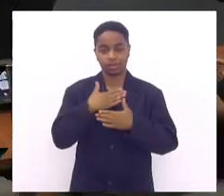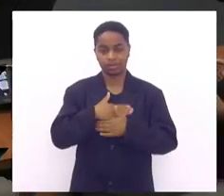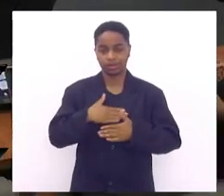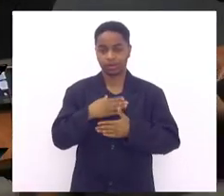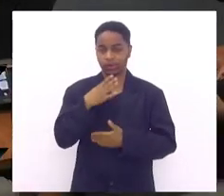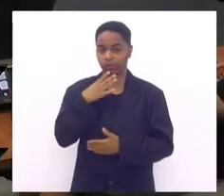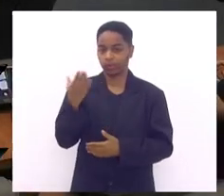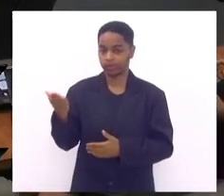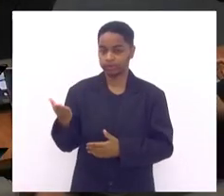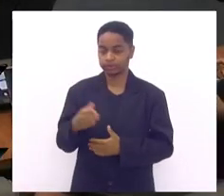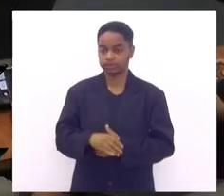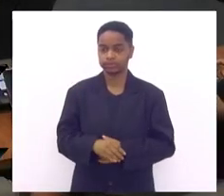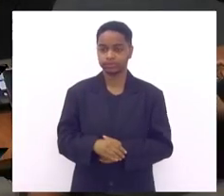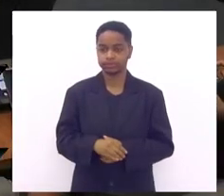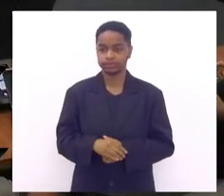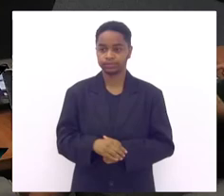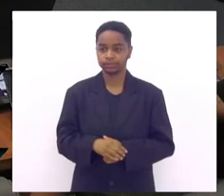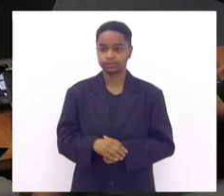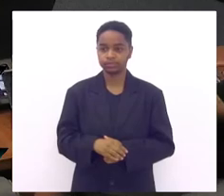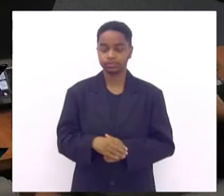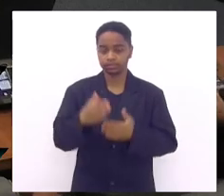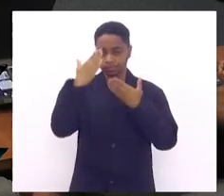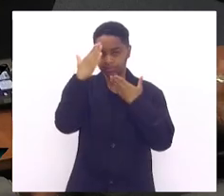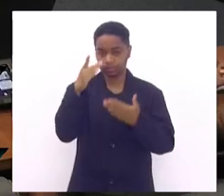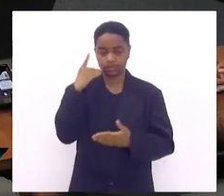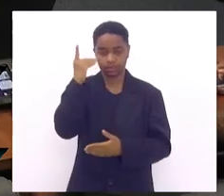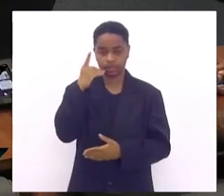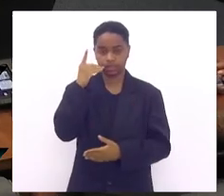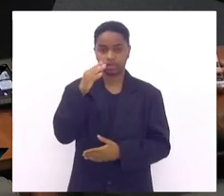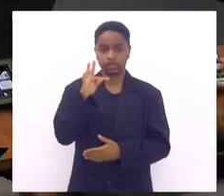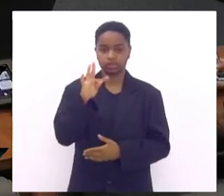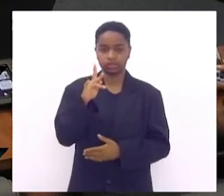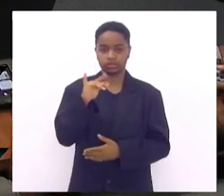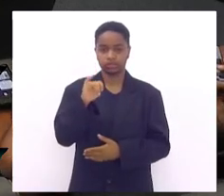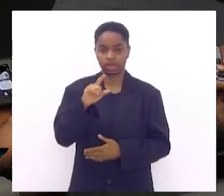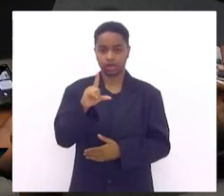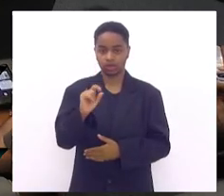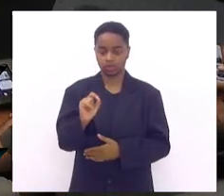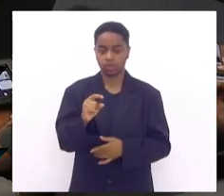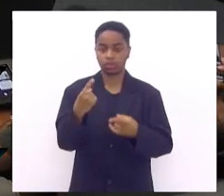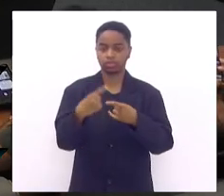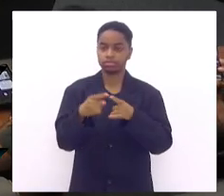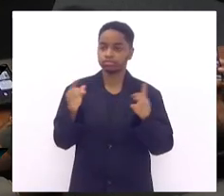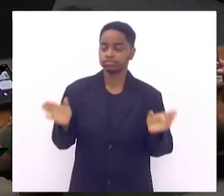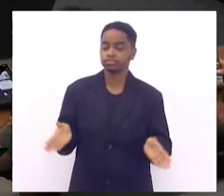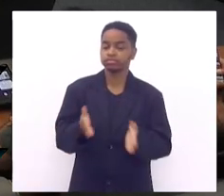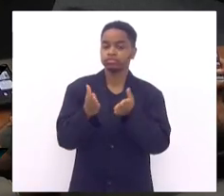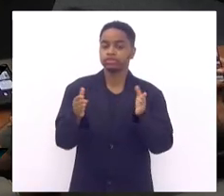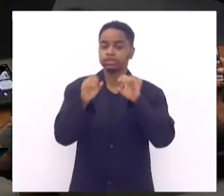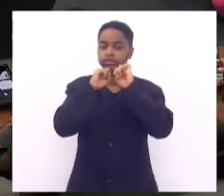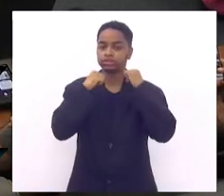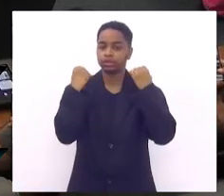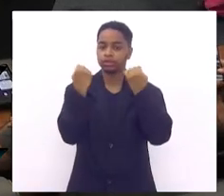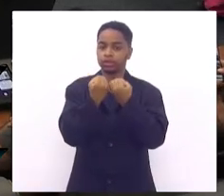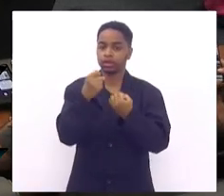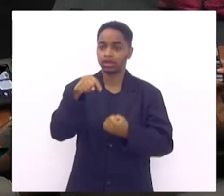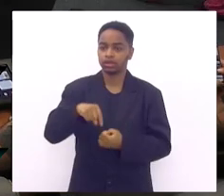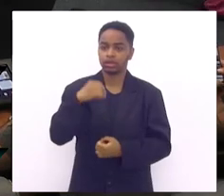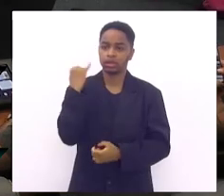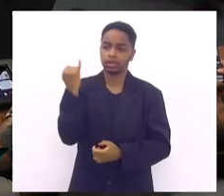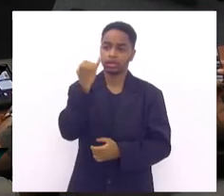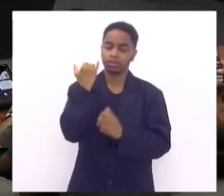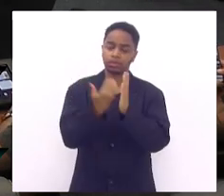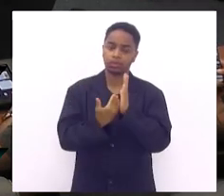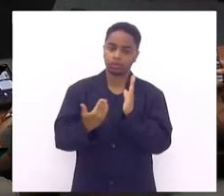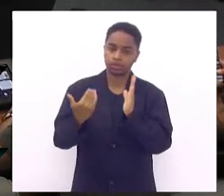estar com o senhor aqui obrigado deputado Tiago Gagliasso por promover esse seminário tão importante